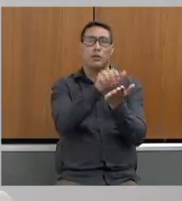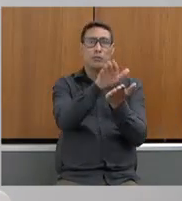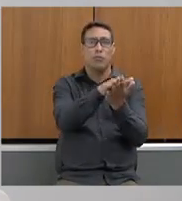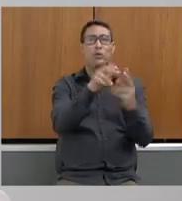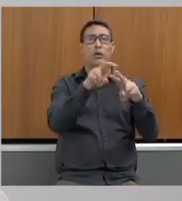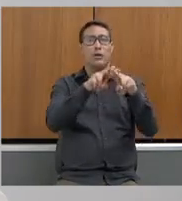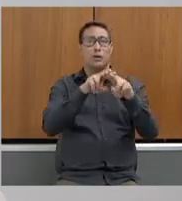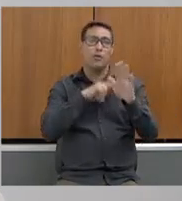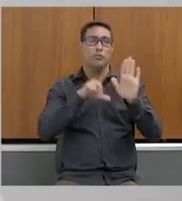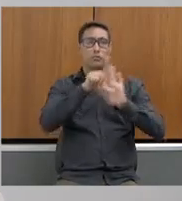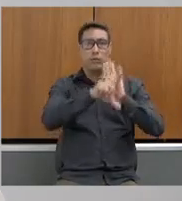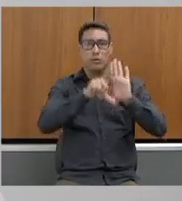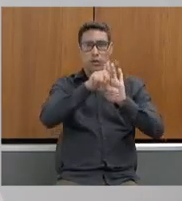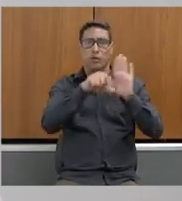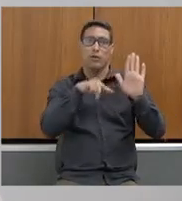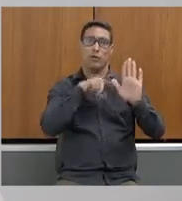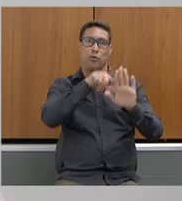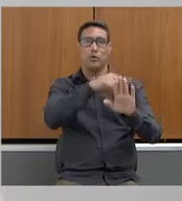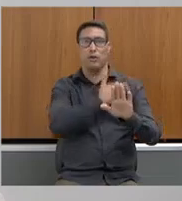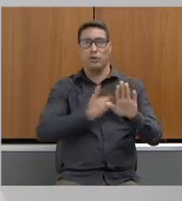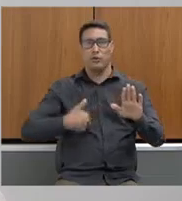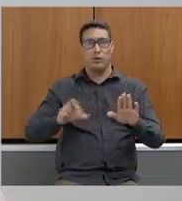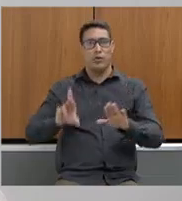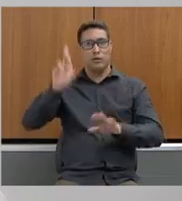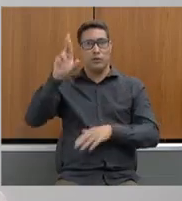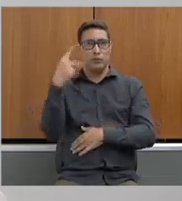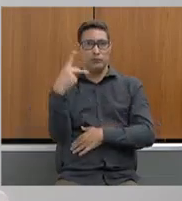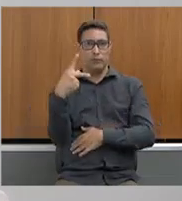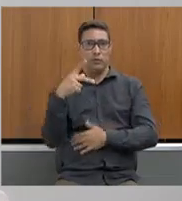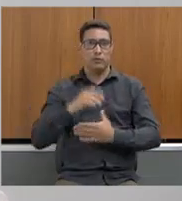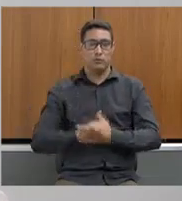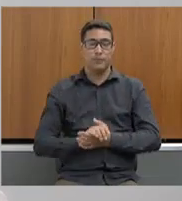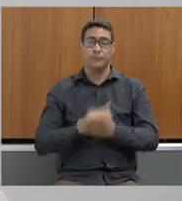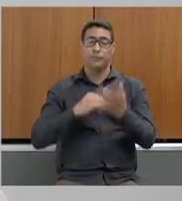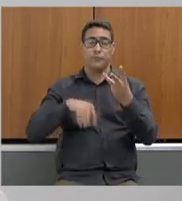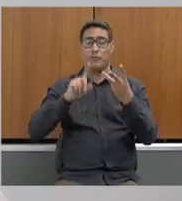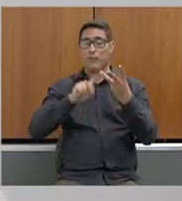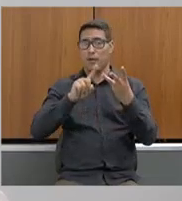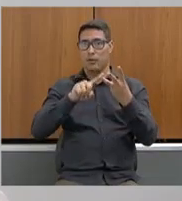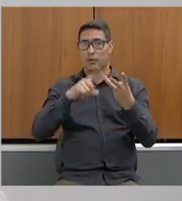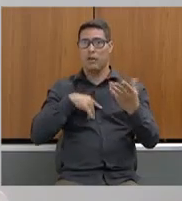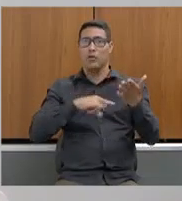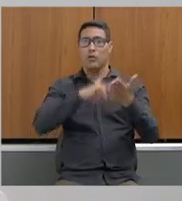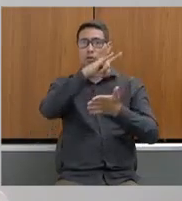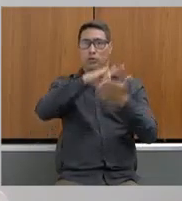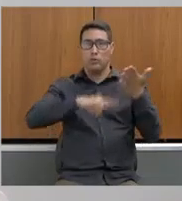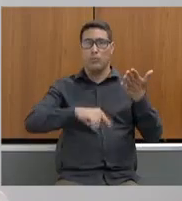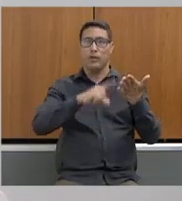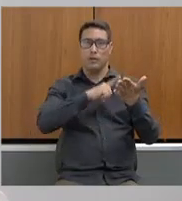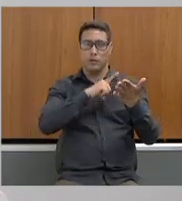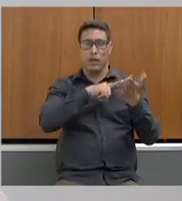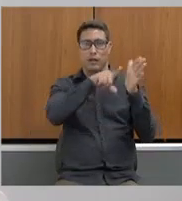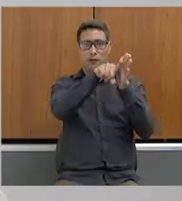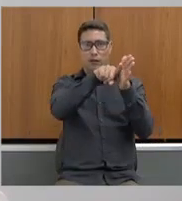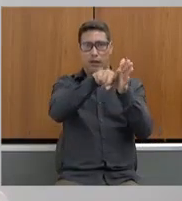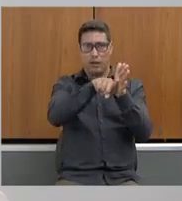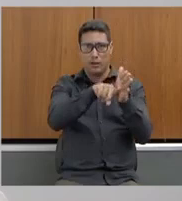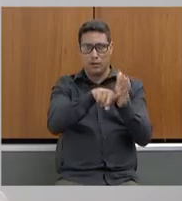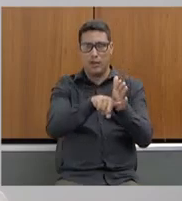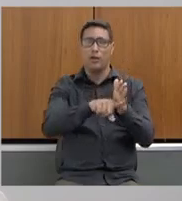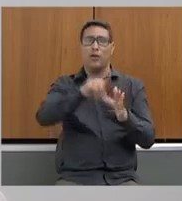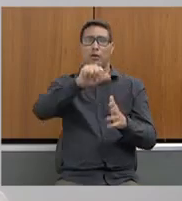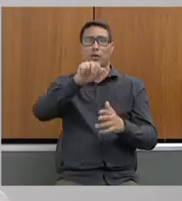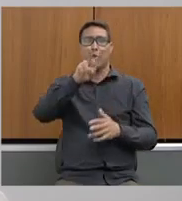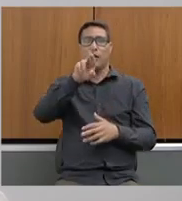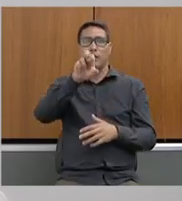define as autoridades competentes para isso. Terceira pergunta. Documentos que contêm o alto de infração e fiscalização lavrados